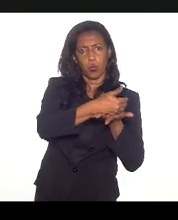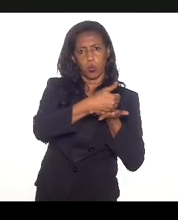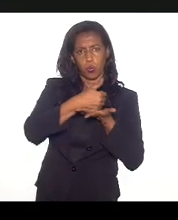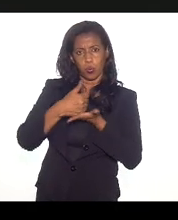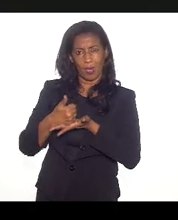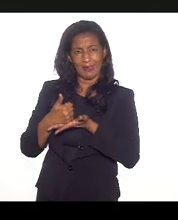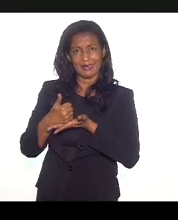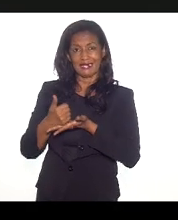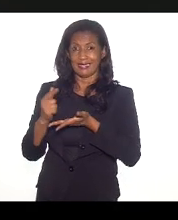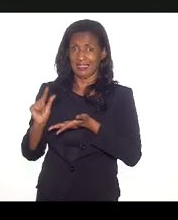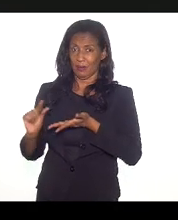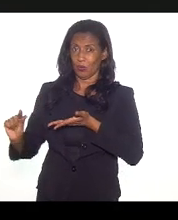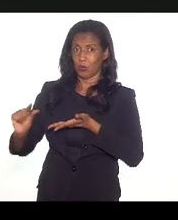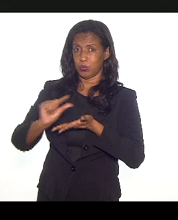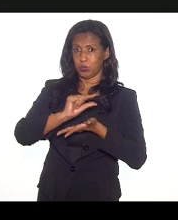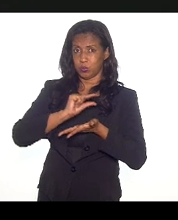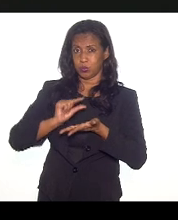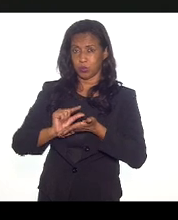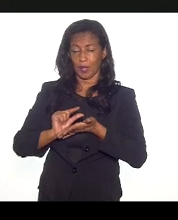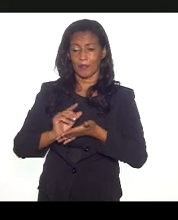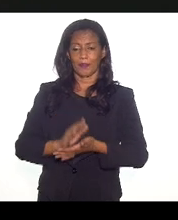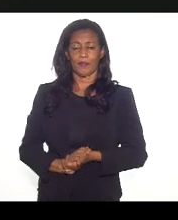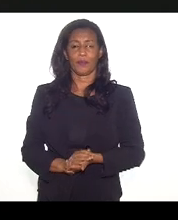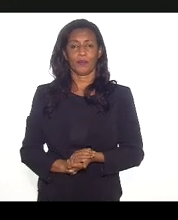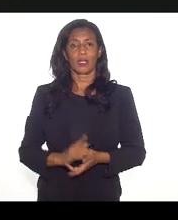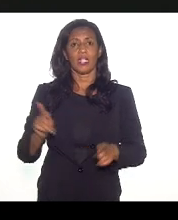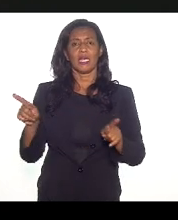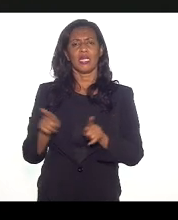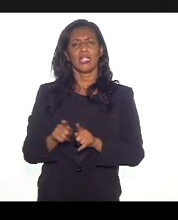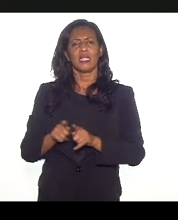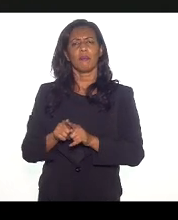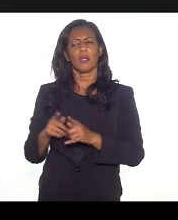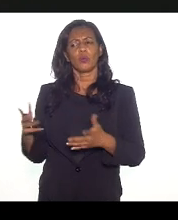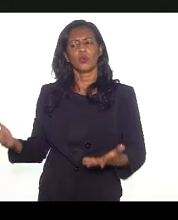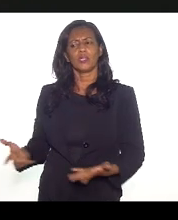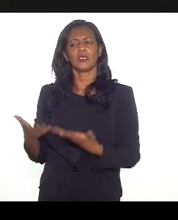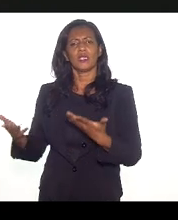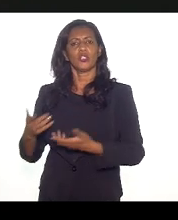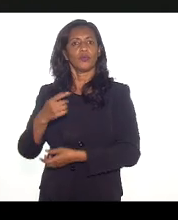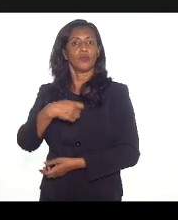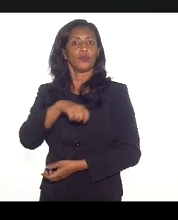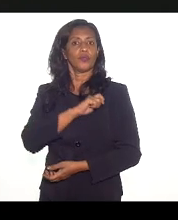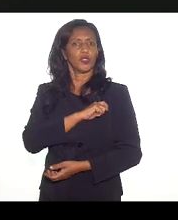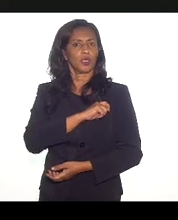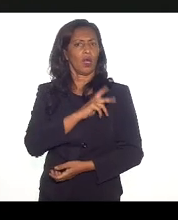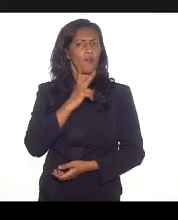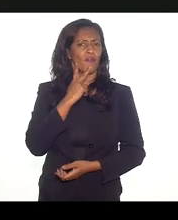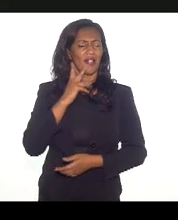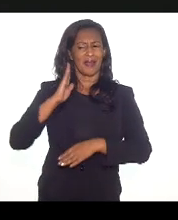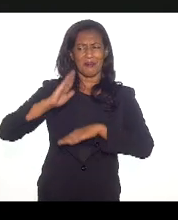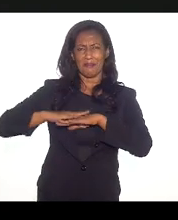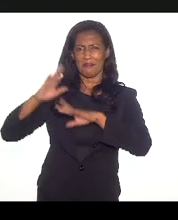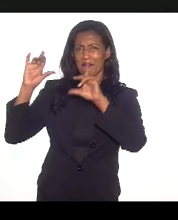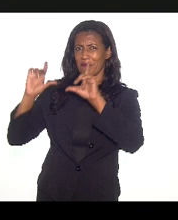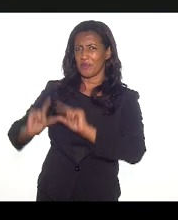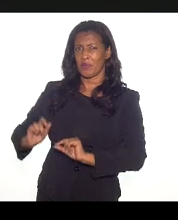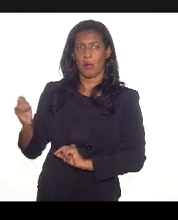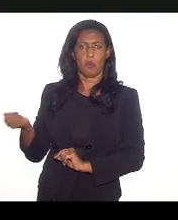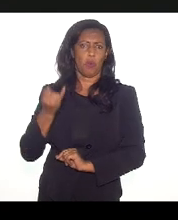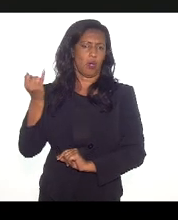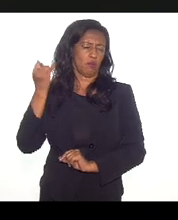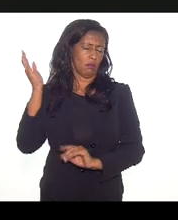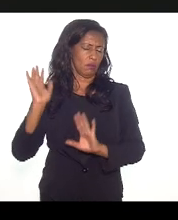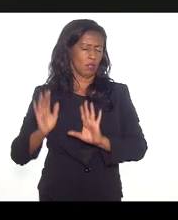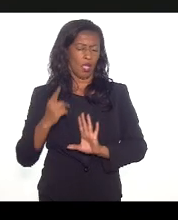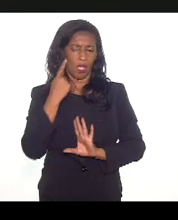rarefeita, e tem um pouco a ver com os incentivos fiscais, mas eu queria dizer aqui que é muito menos importante. Nós